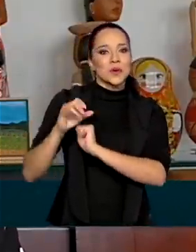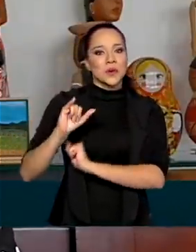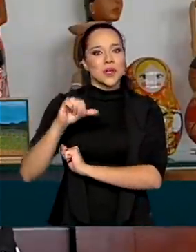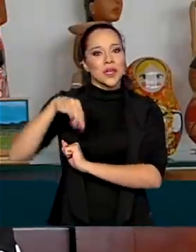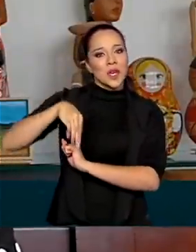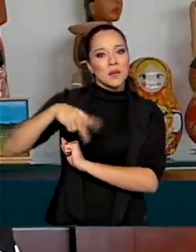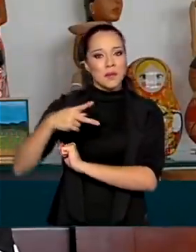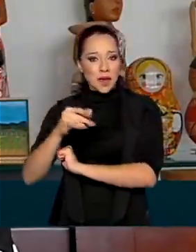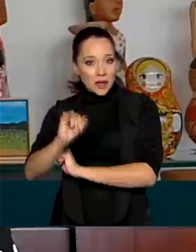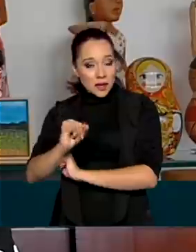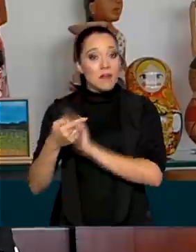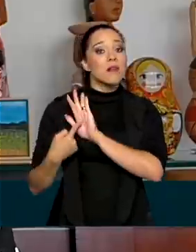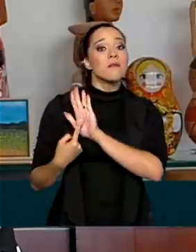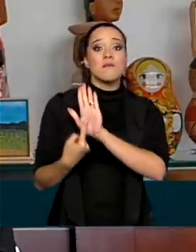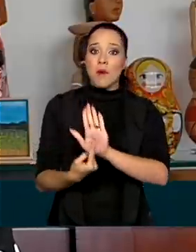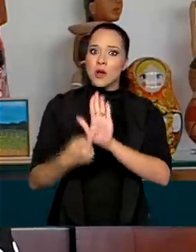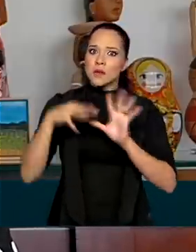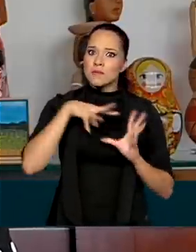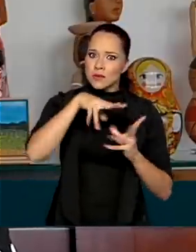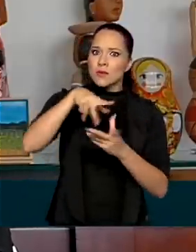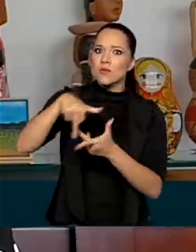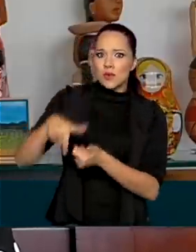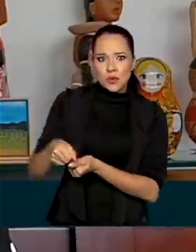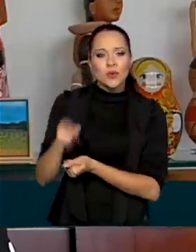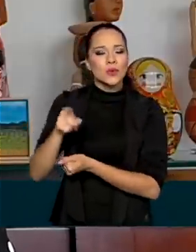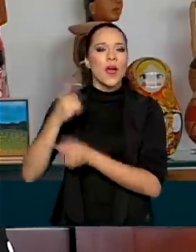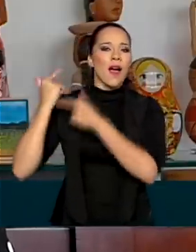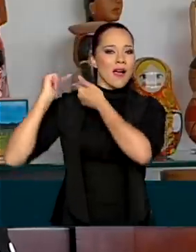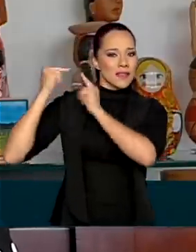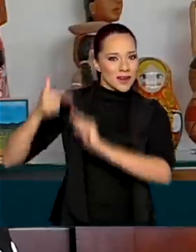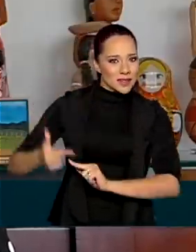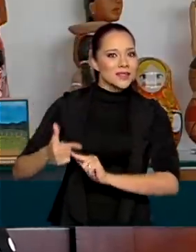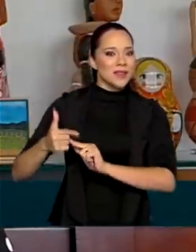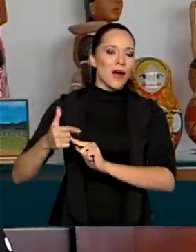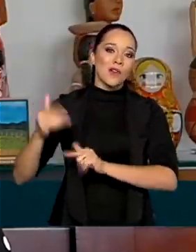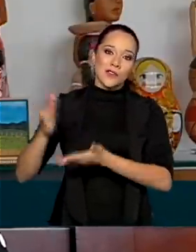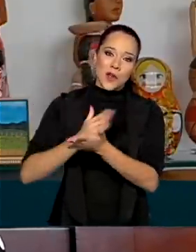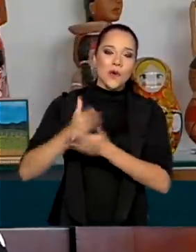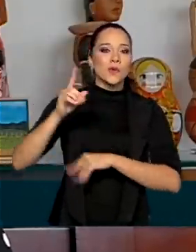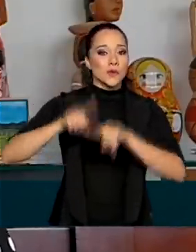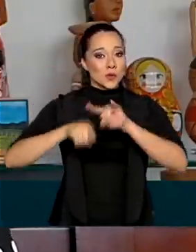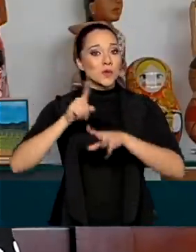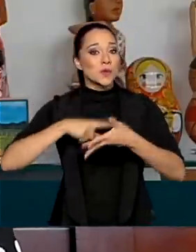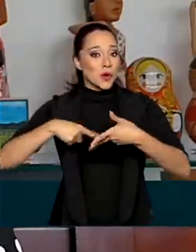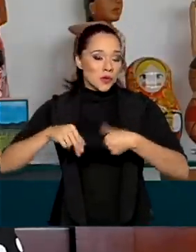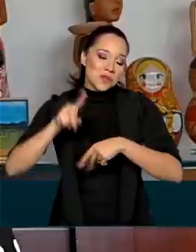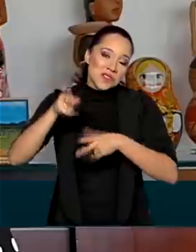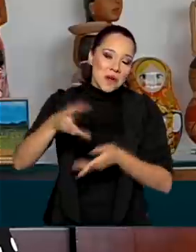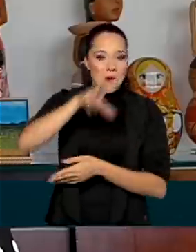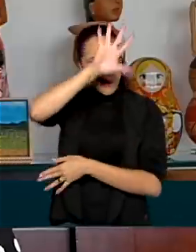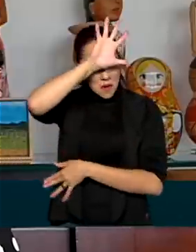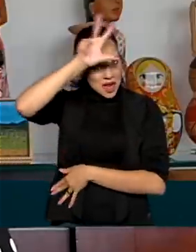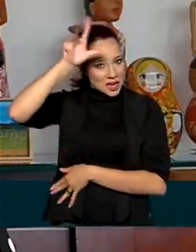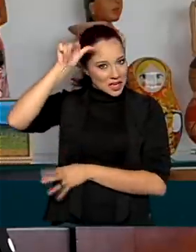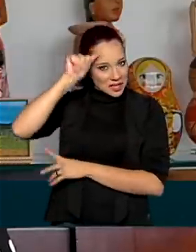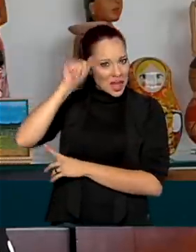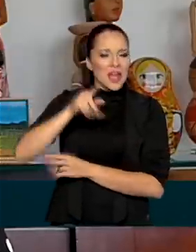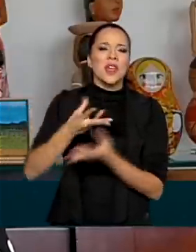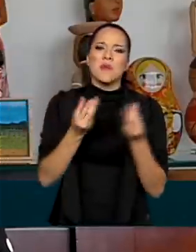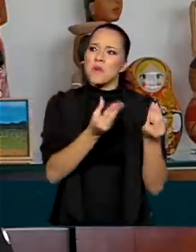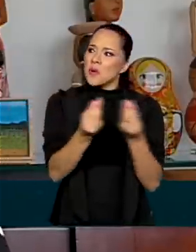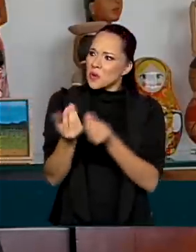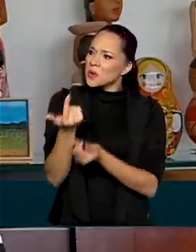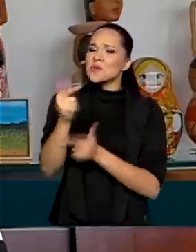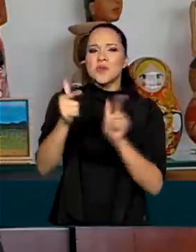INPI, mostram ao mundo a tradicionalidade de alguns produtos, no caso o Guaraná, e muitos outros